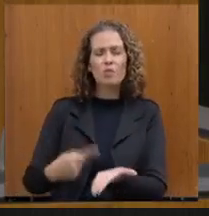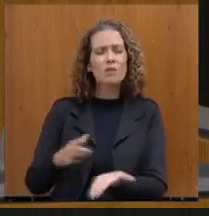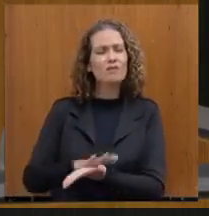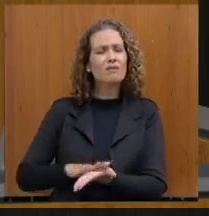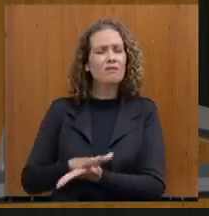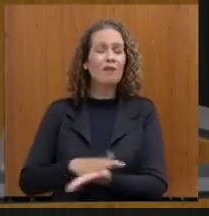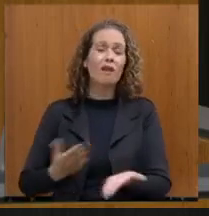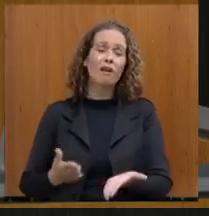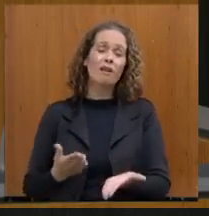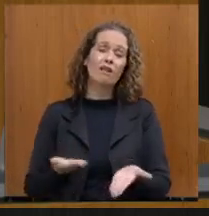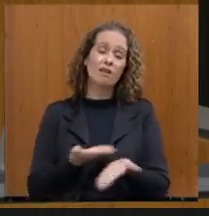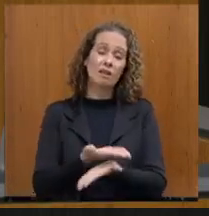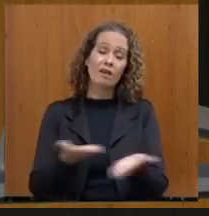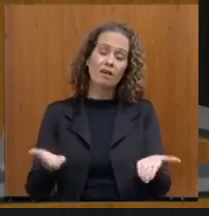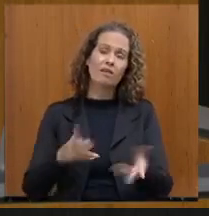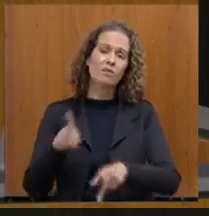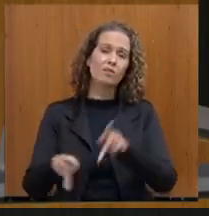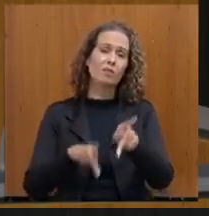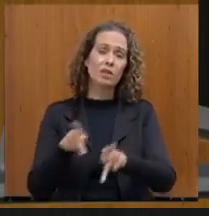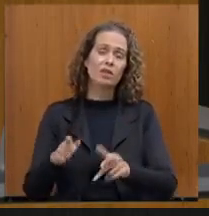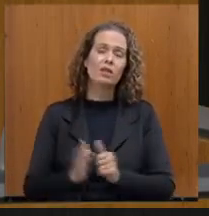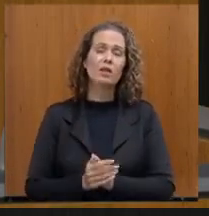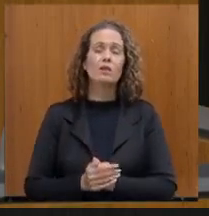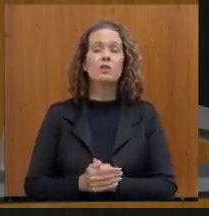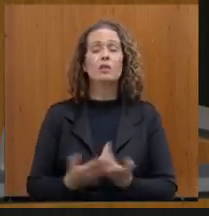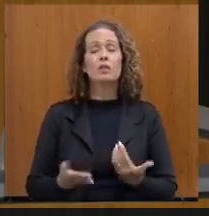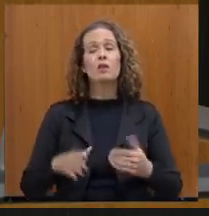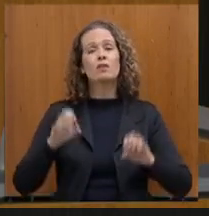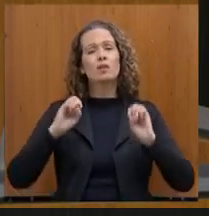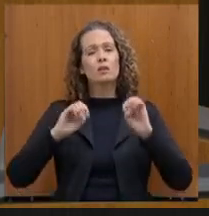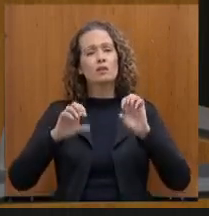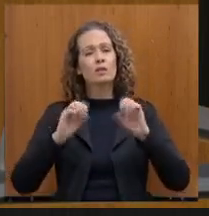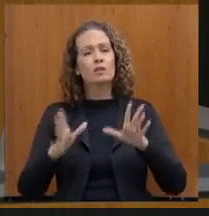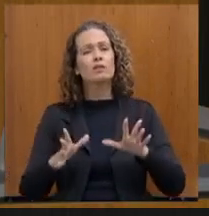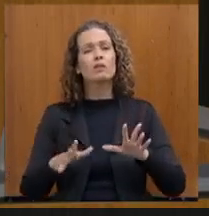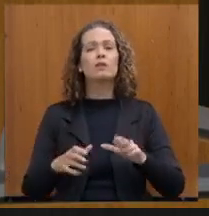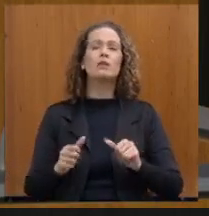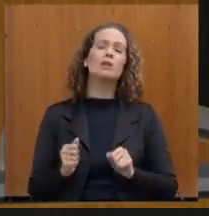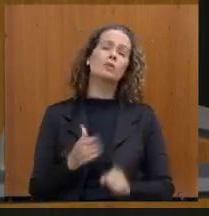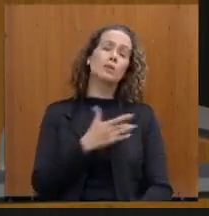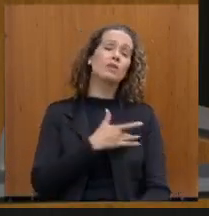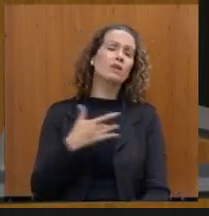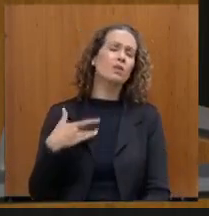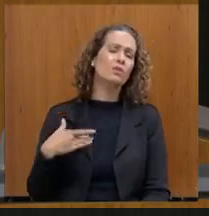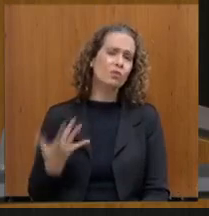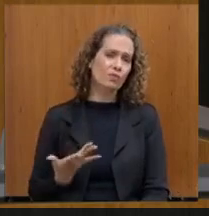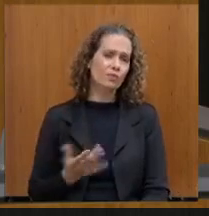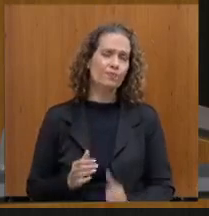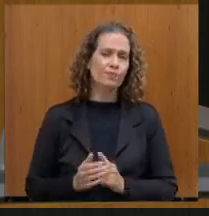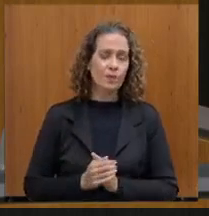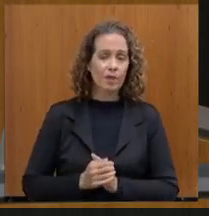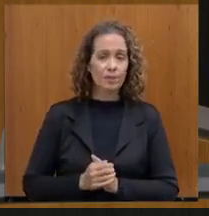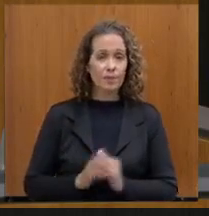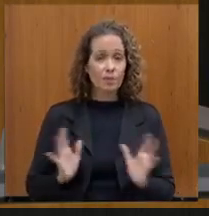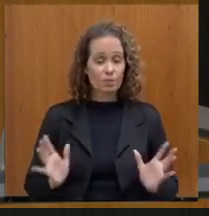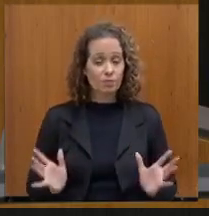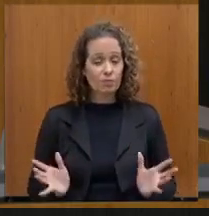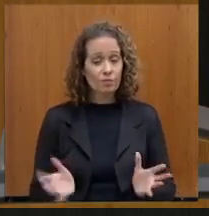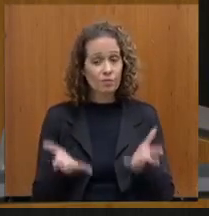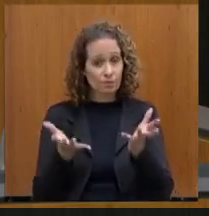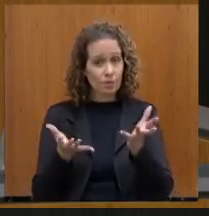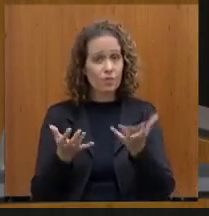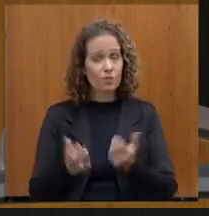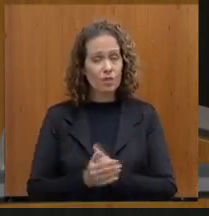essa população, que atendem na área da educação, na área da saúde. E é um investimento injustificável,